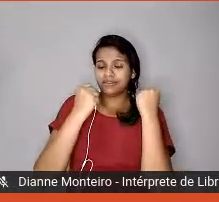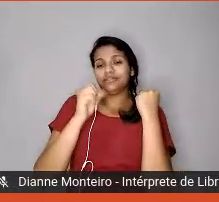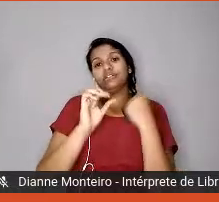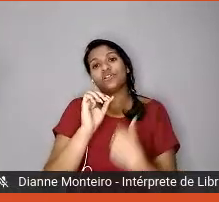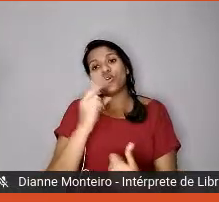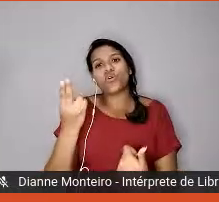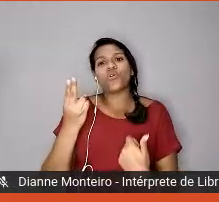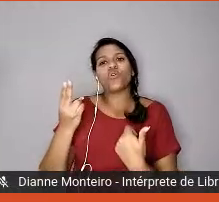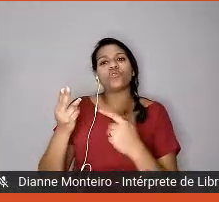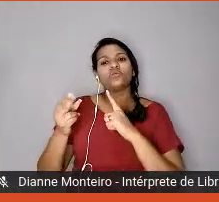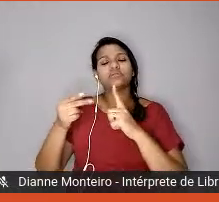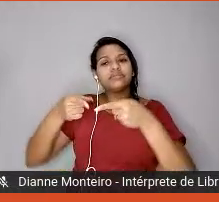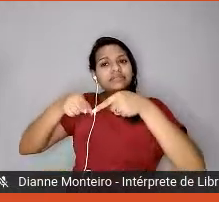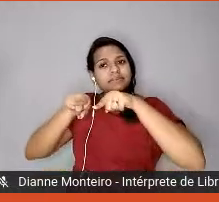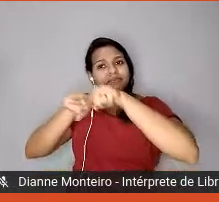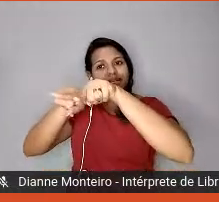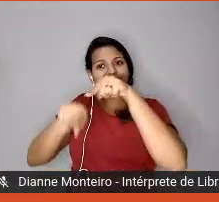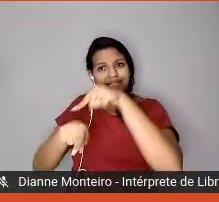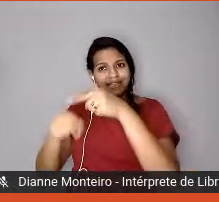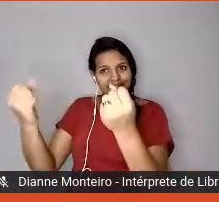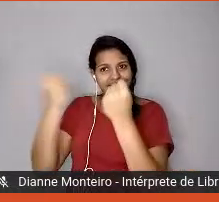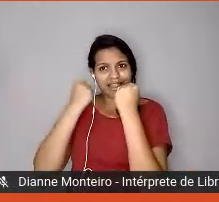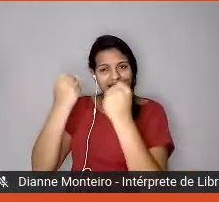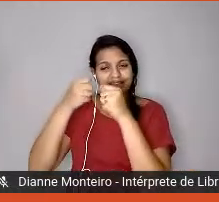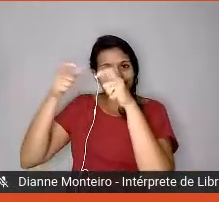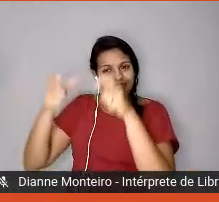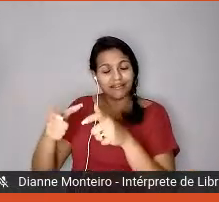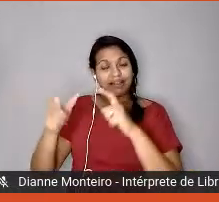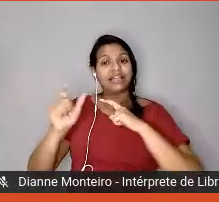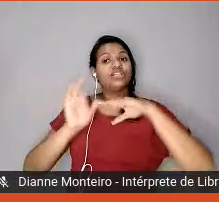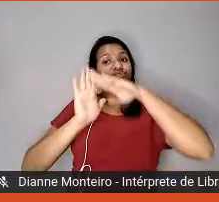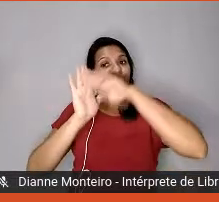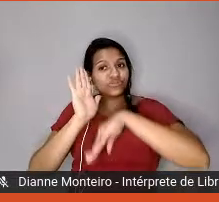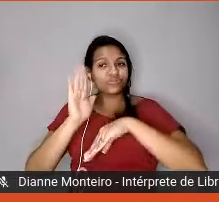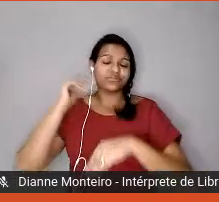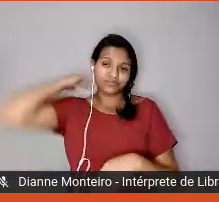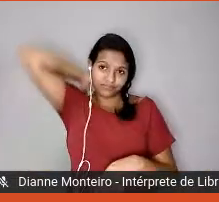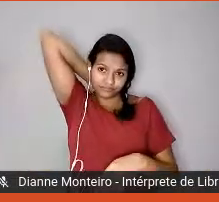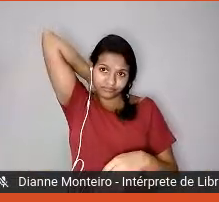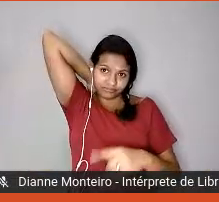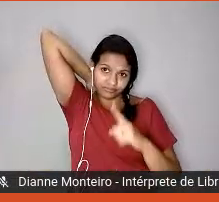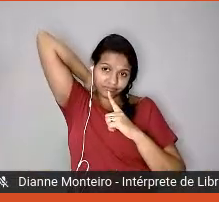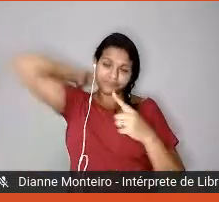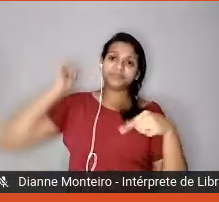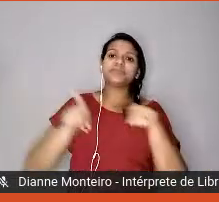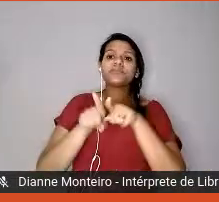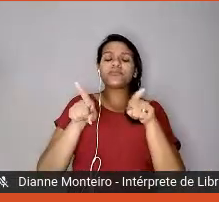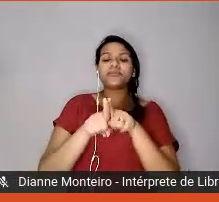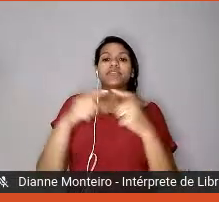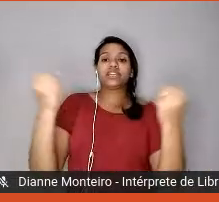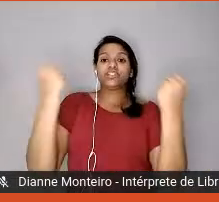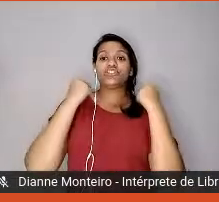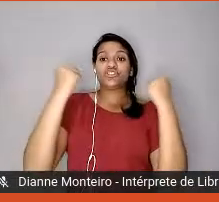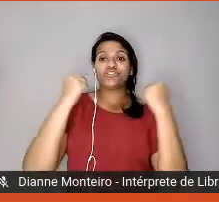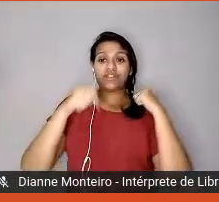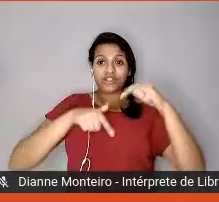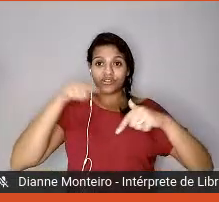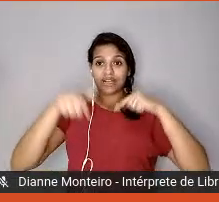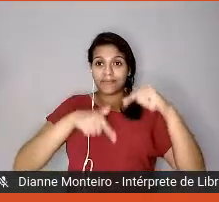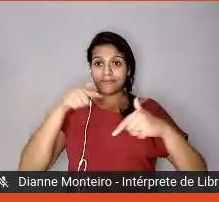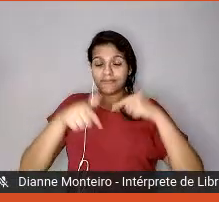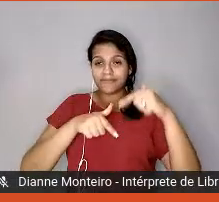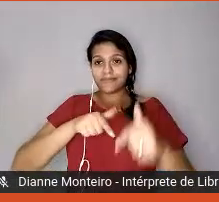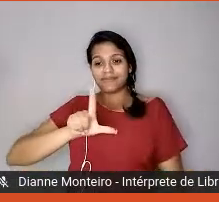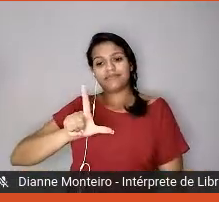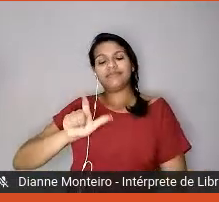esportivos também. O fornecimento de ginástica laboral é algo bastante frequente, comum, e muito bem-vindo para os